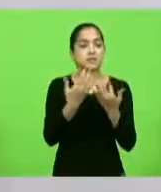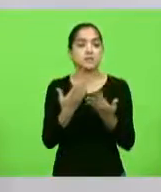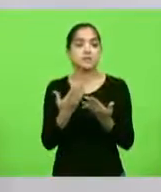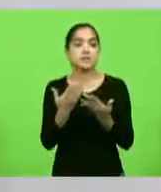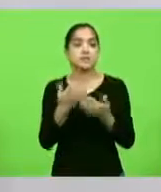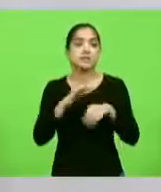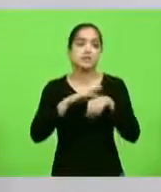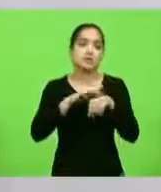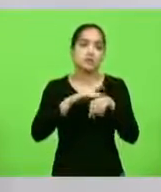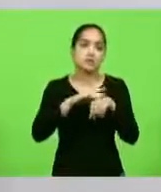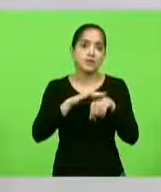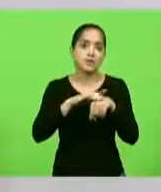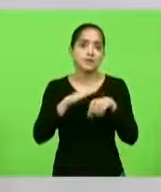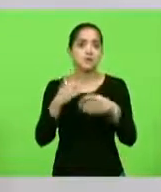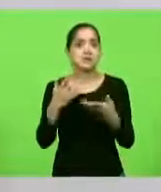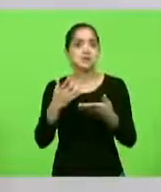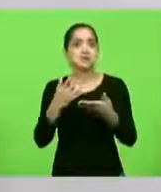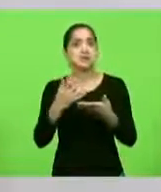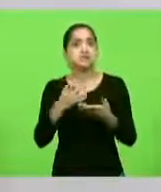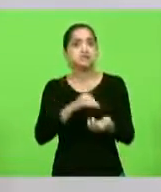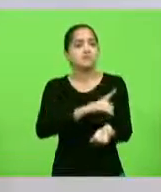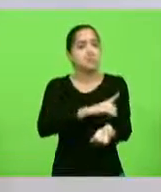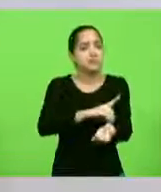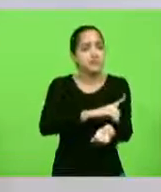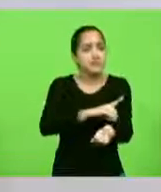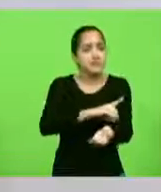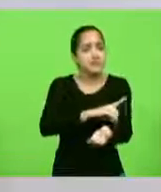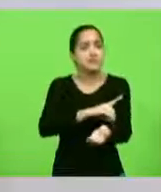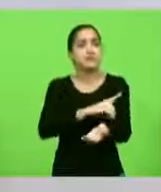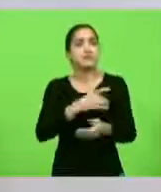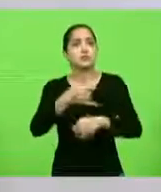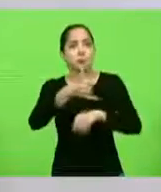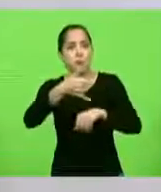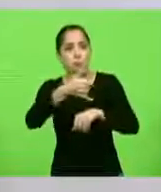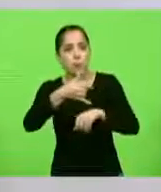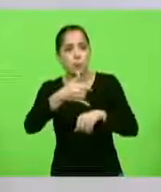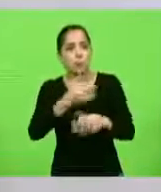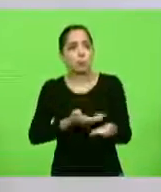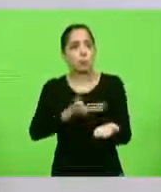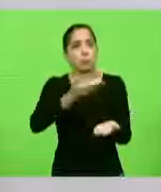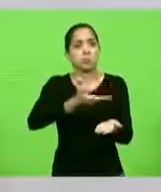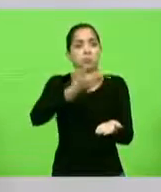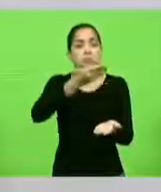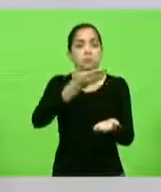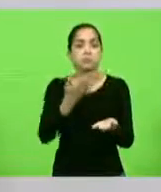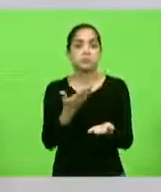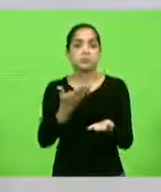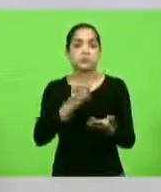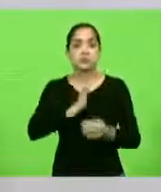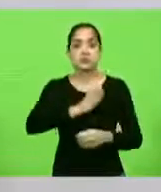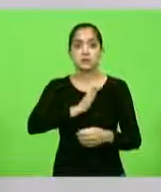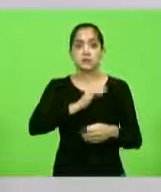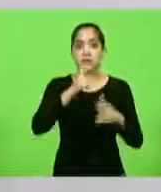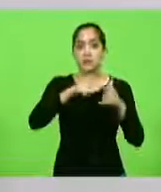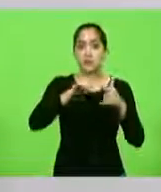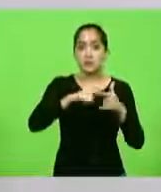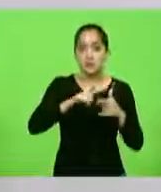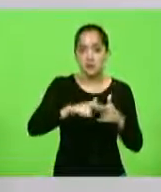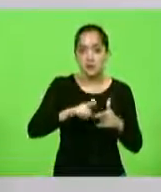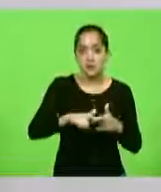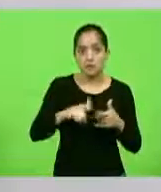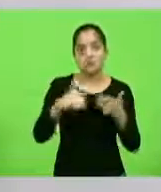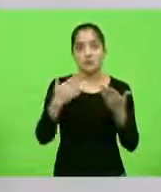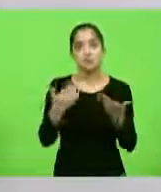doenças pré-existentes? Diabetes, triglicerídeos, colesterol, alguma doença cardíaca, algo nesse